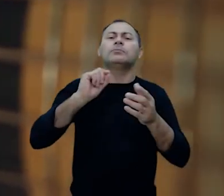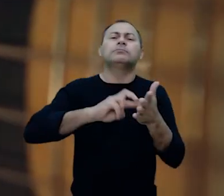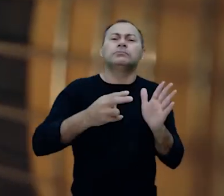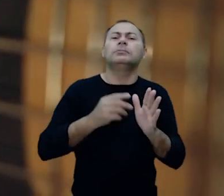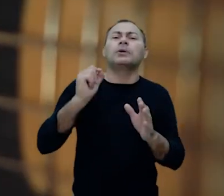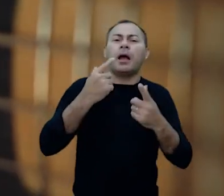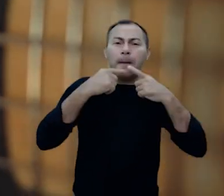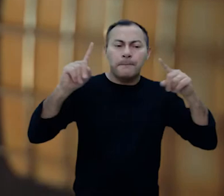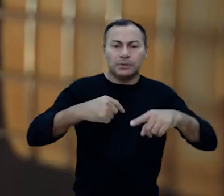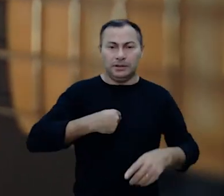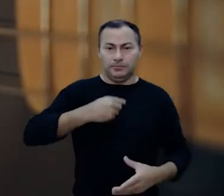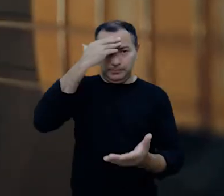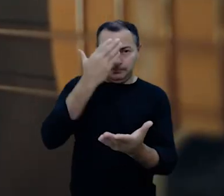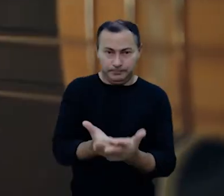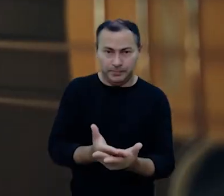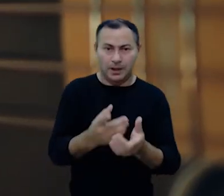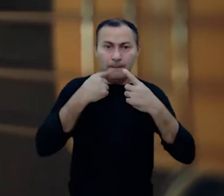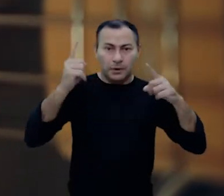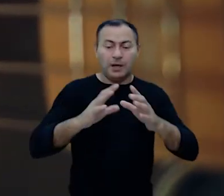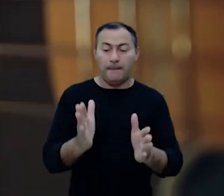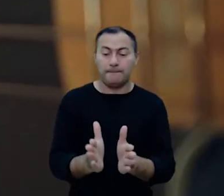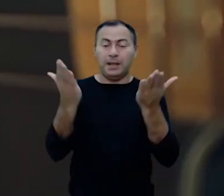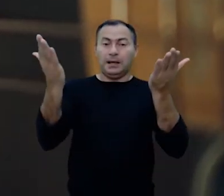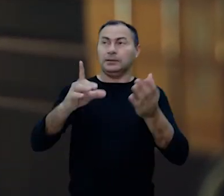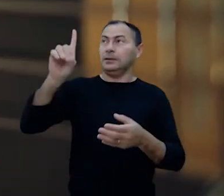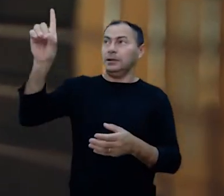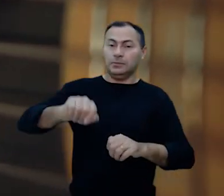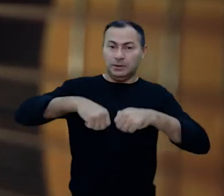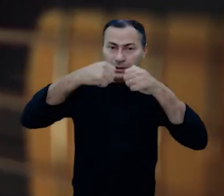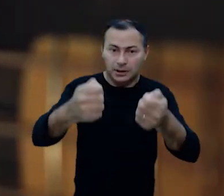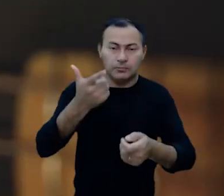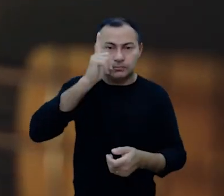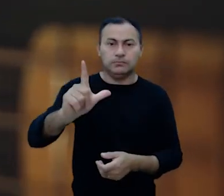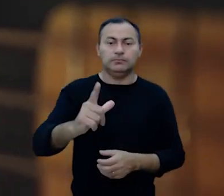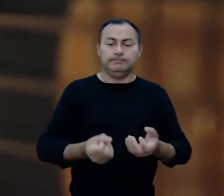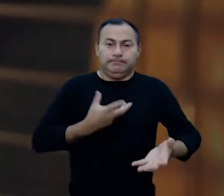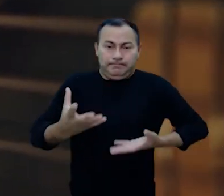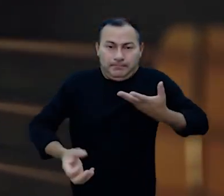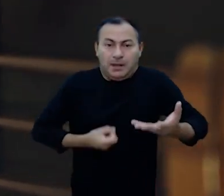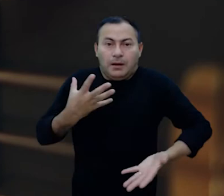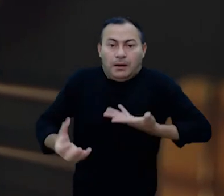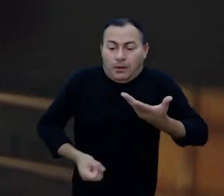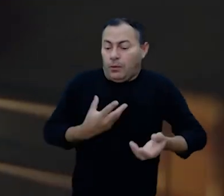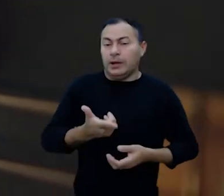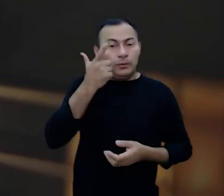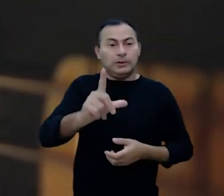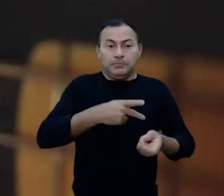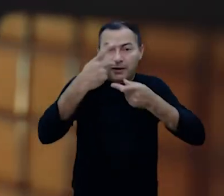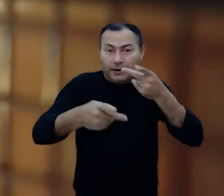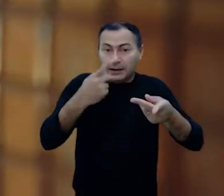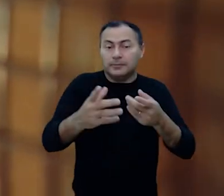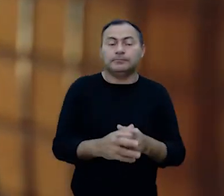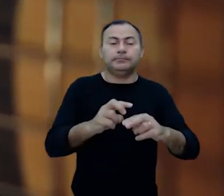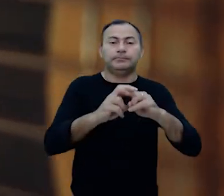mas afinal o que é a música? eu acredito que a música é o grande milagre que Deus nos deu para conseguimos expressar aquilo que não